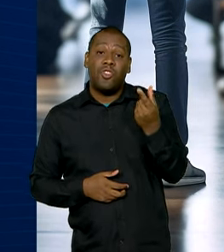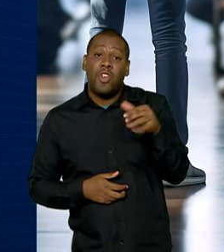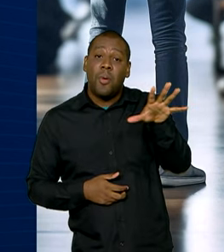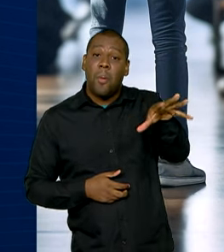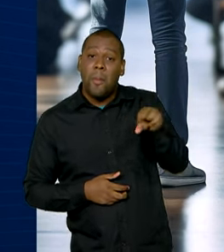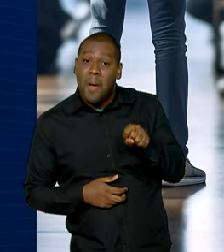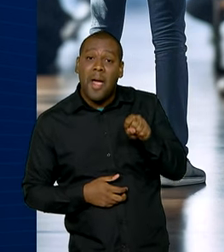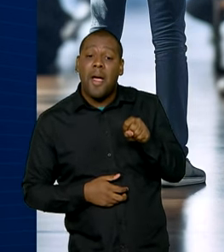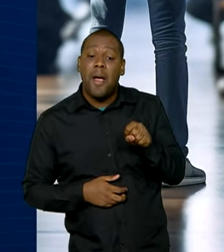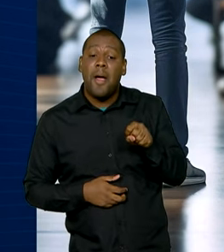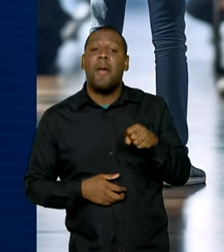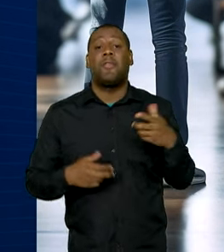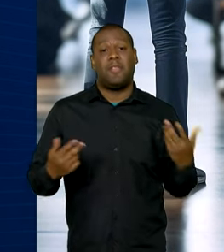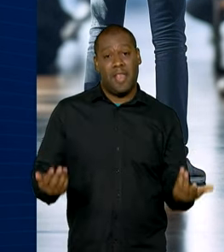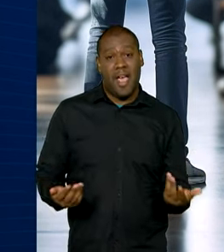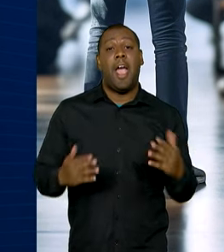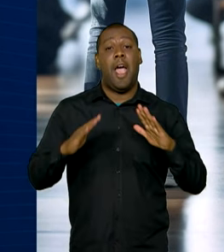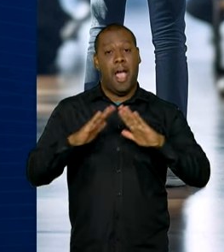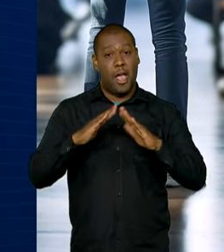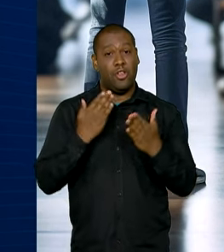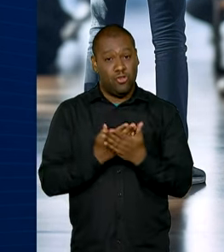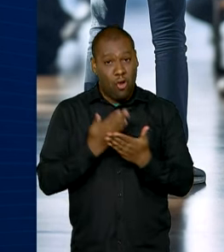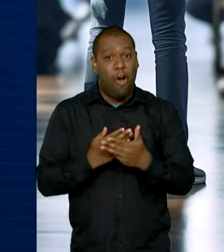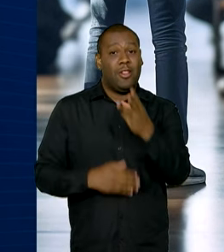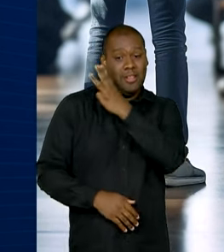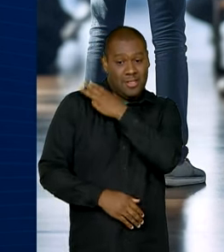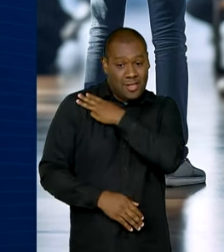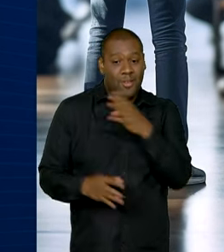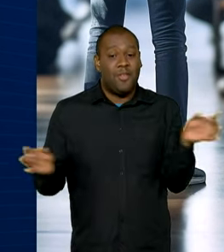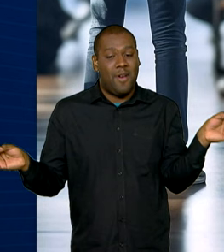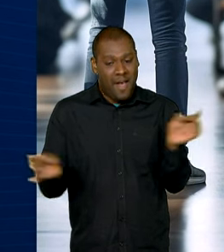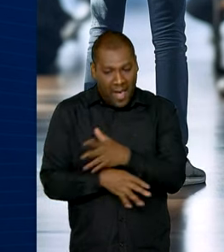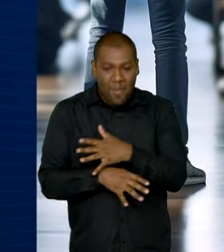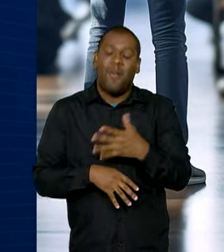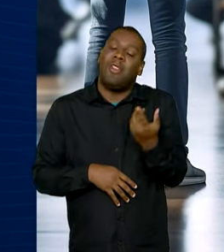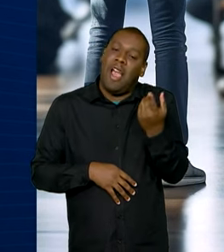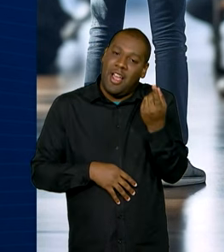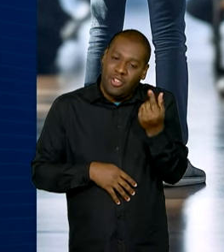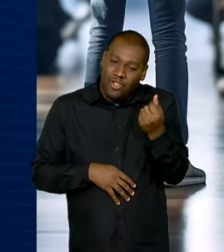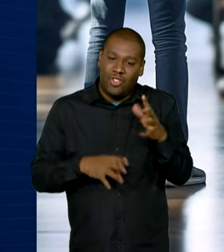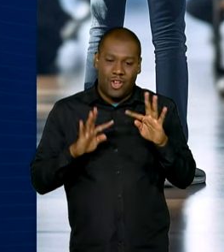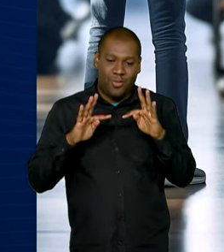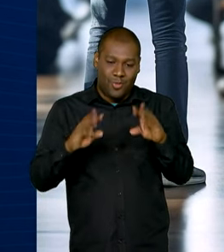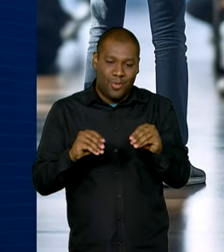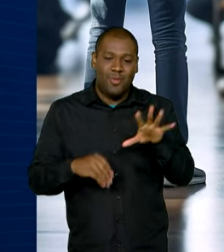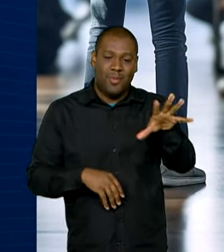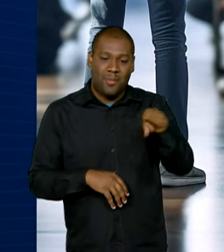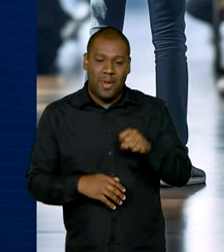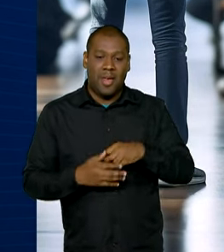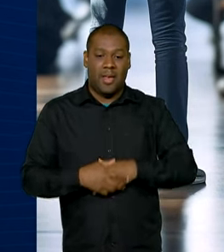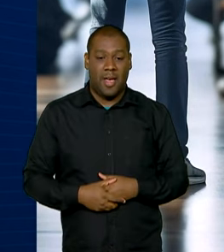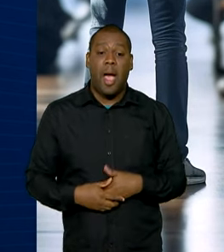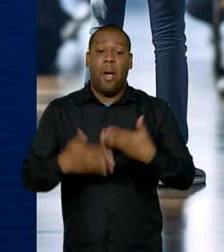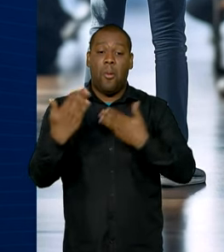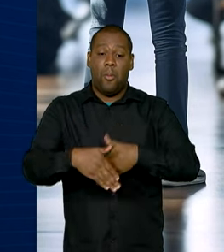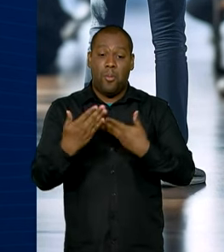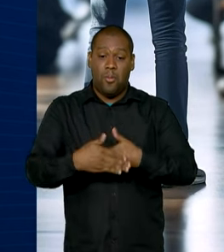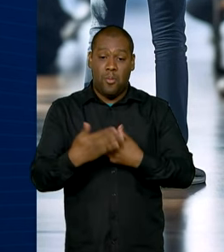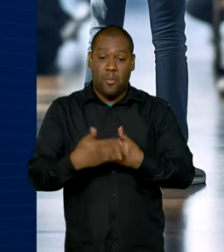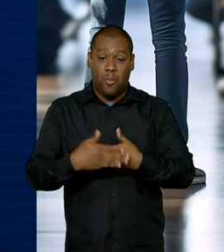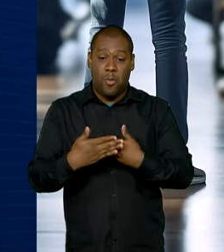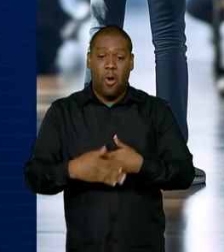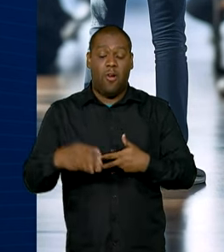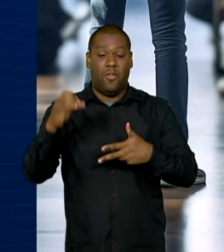poupança após o estudante se formar no ensino médio. Quem realizar a prova do Exame Nacional do Ensino Médio, o